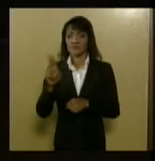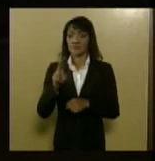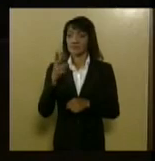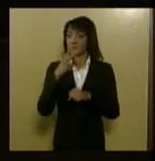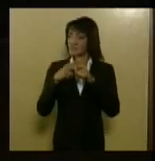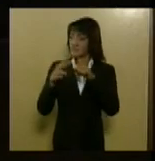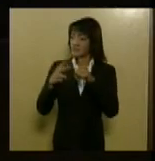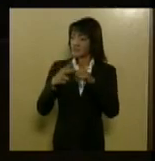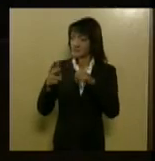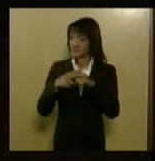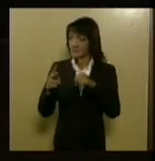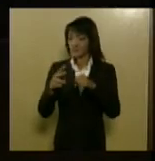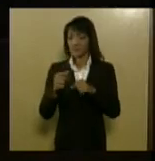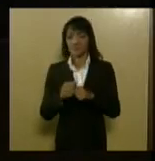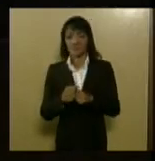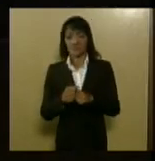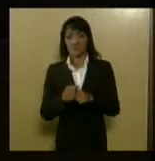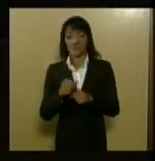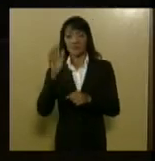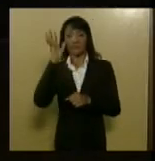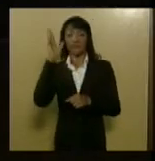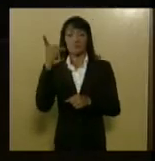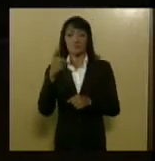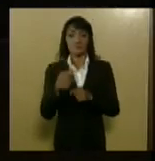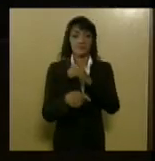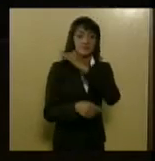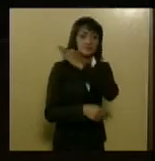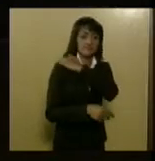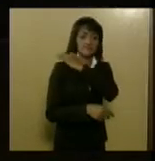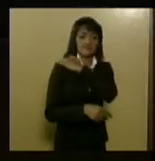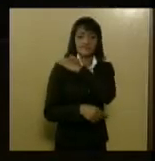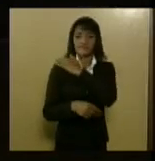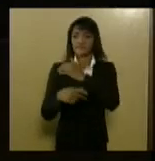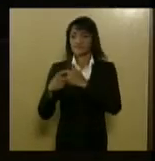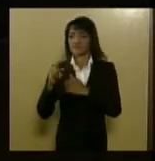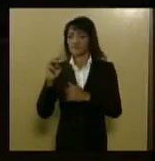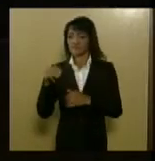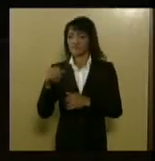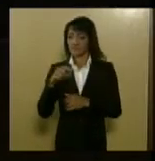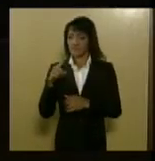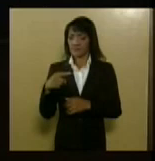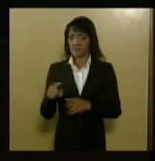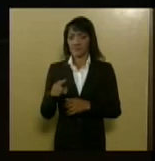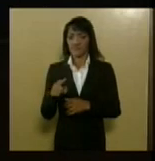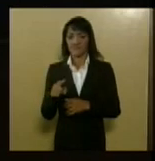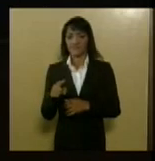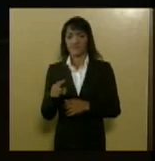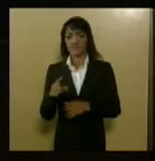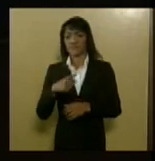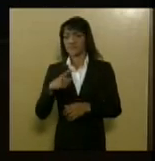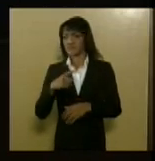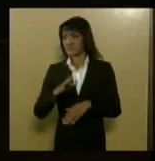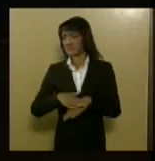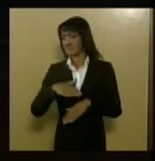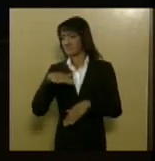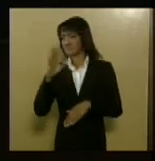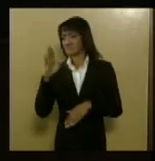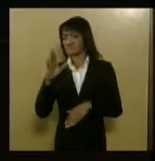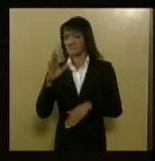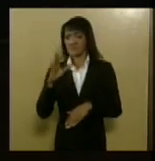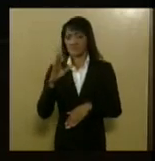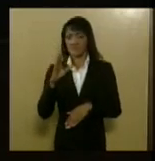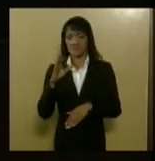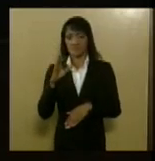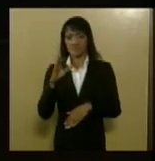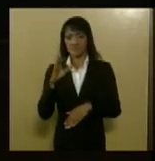cigarro provoca no pulmão e o indivíduo fumante tem mais 20 vezes mais chance de